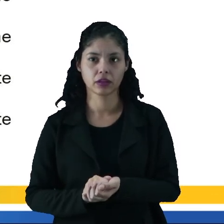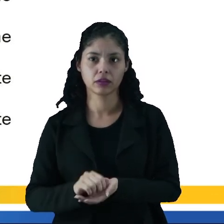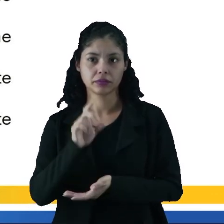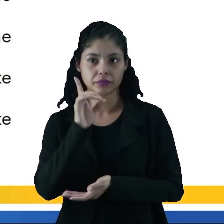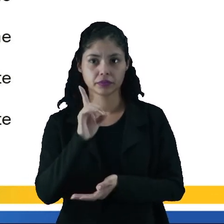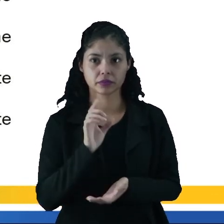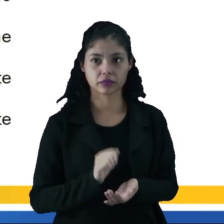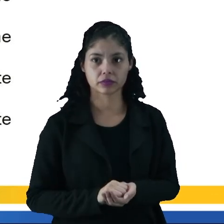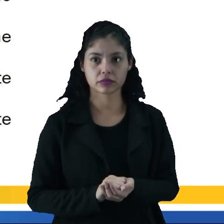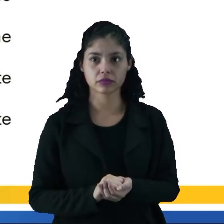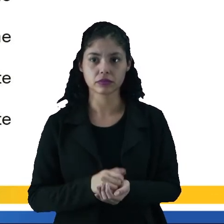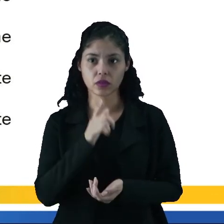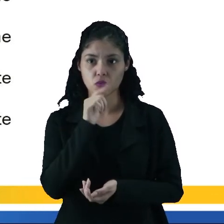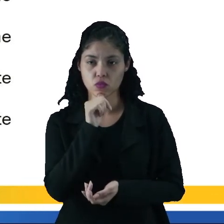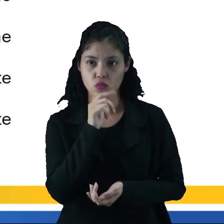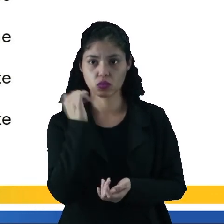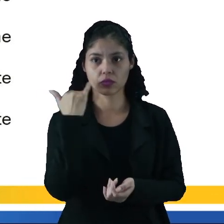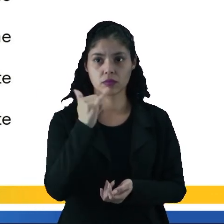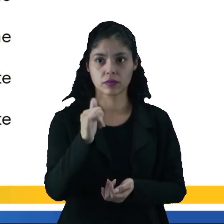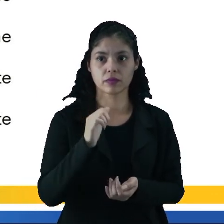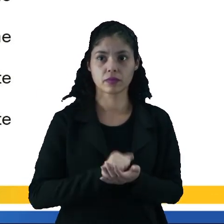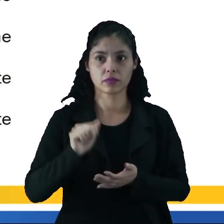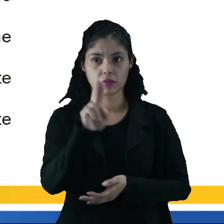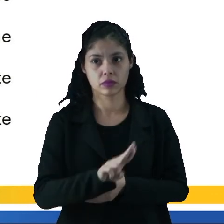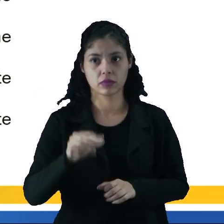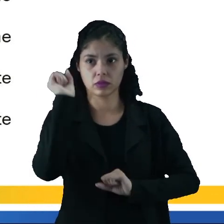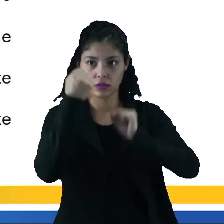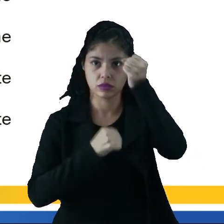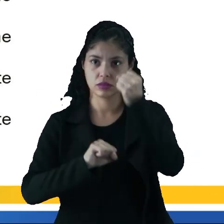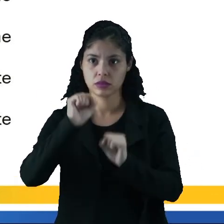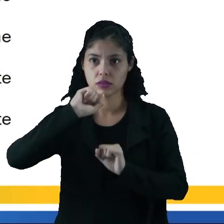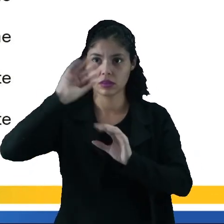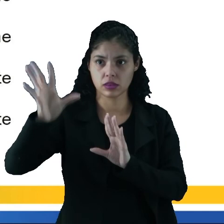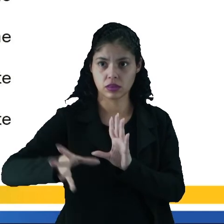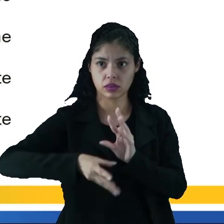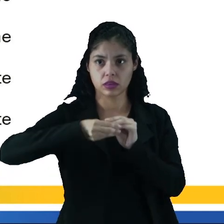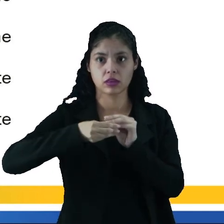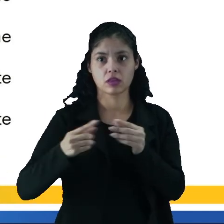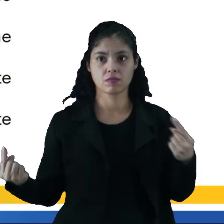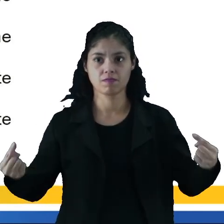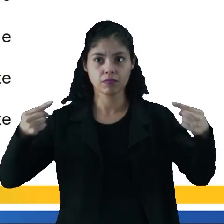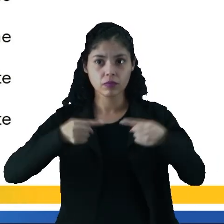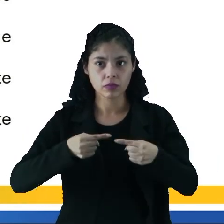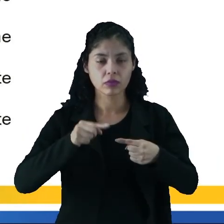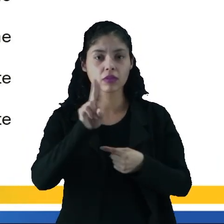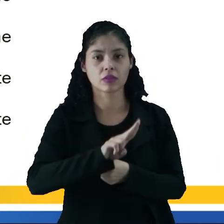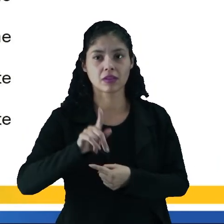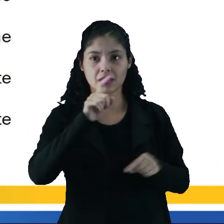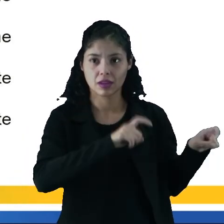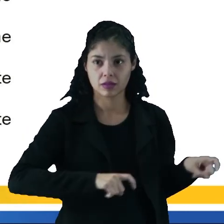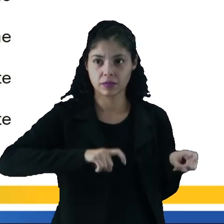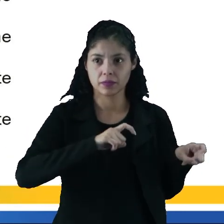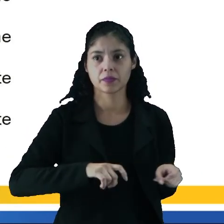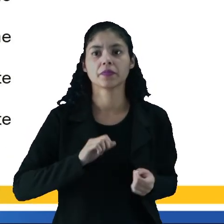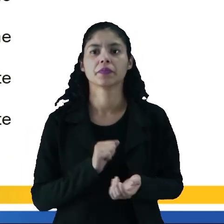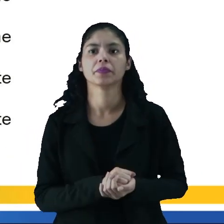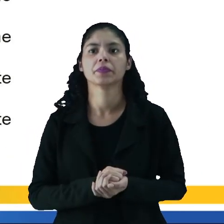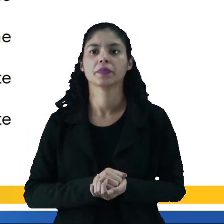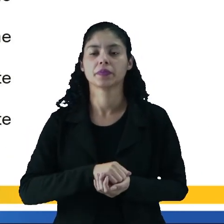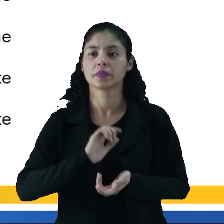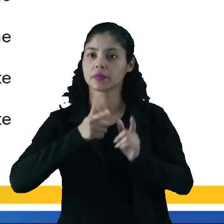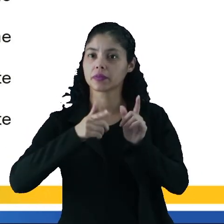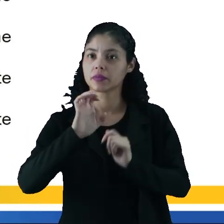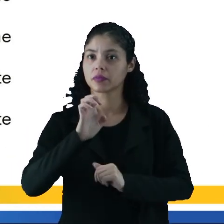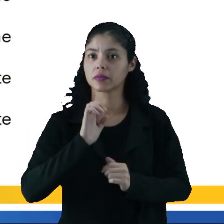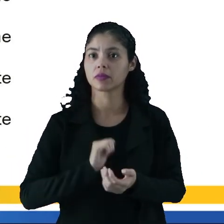Letra D. O consumo de água e de energia elétrica utilizada na indústria compete com o da agricultura. E letra E.